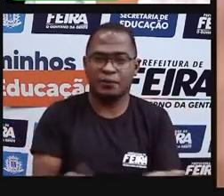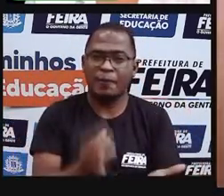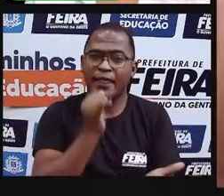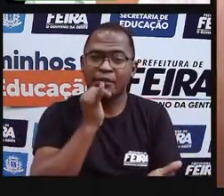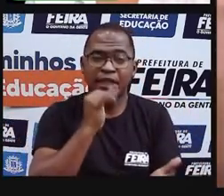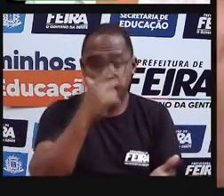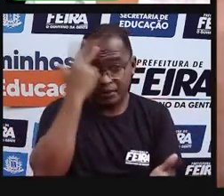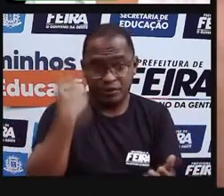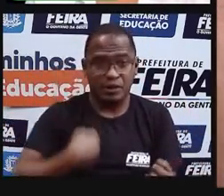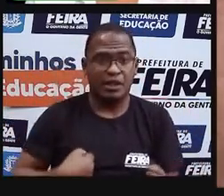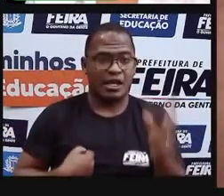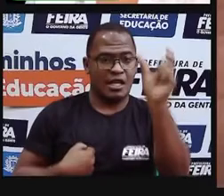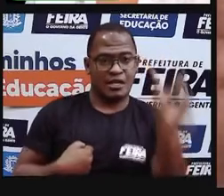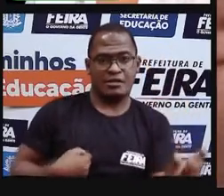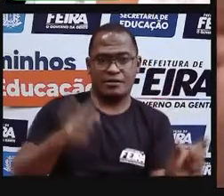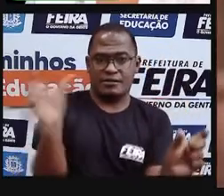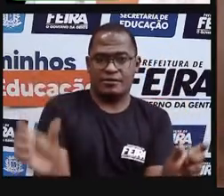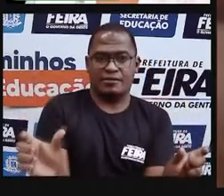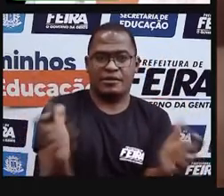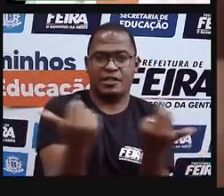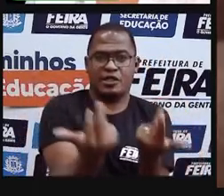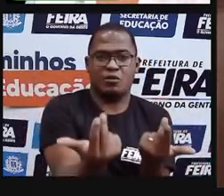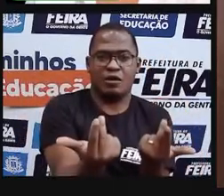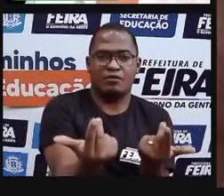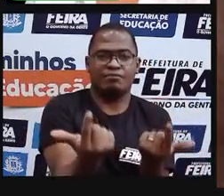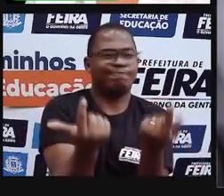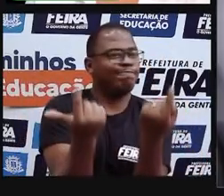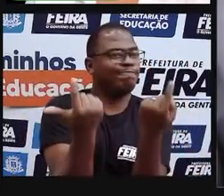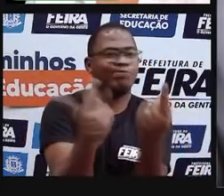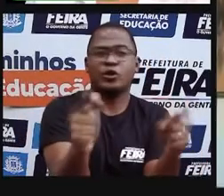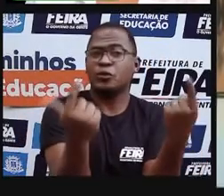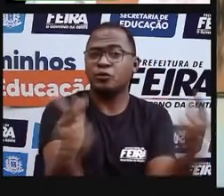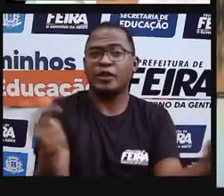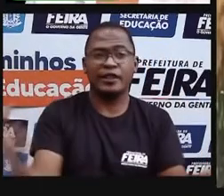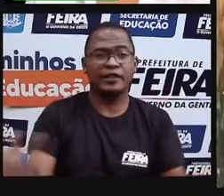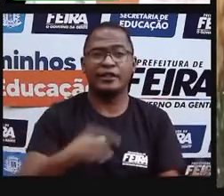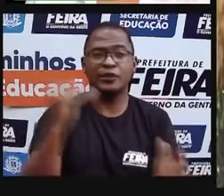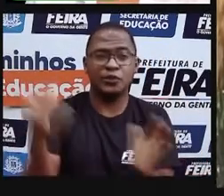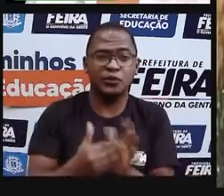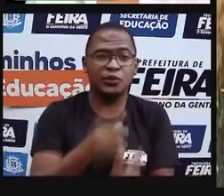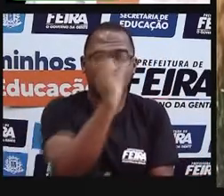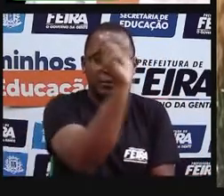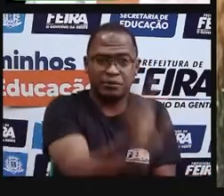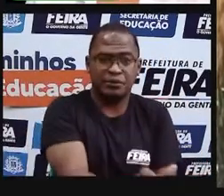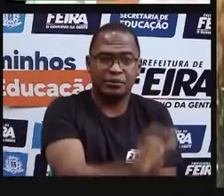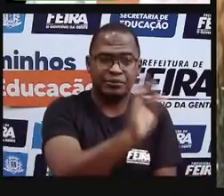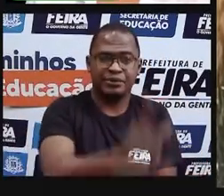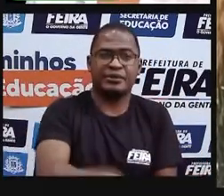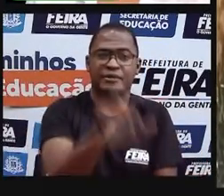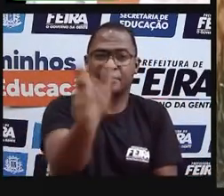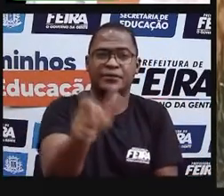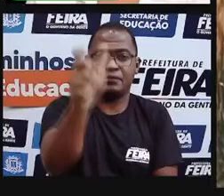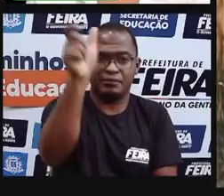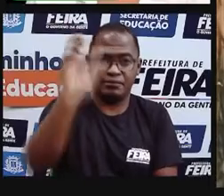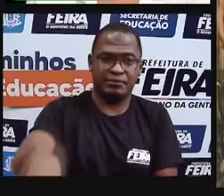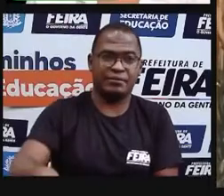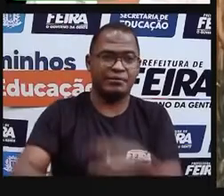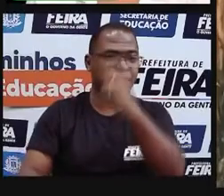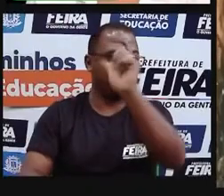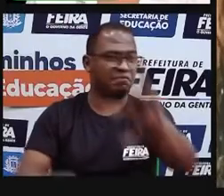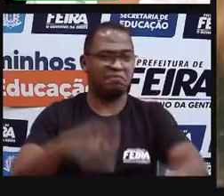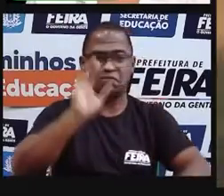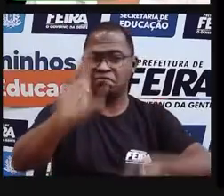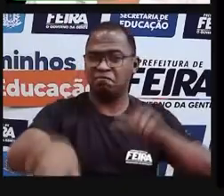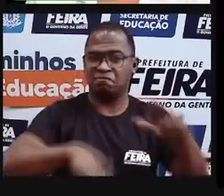ser como você. E isso é incrível. Isso faz de você um ser muito especial, pois tem a oportunidade de usar